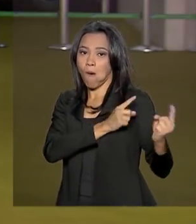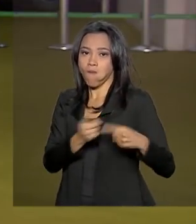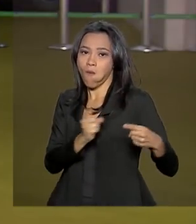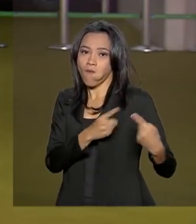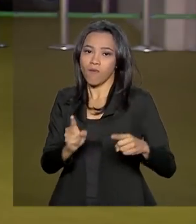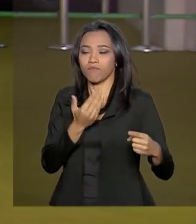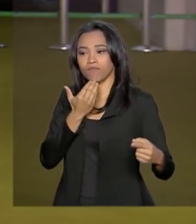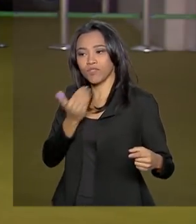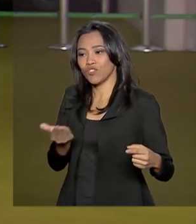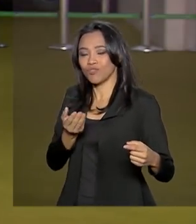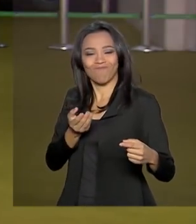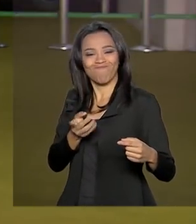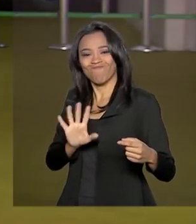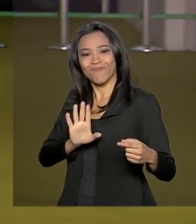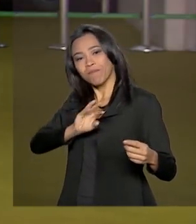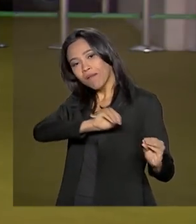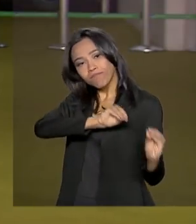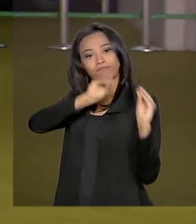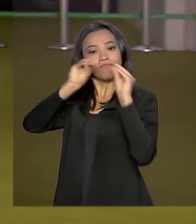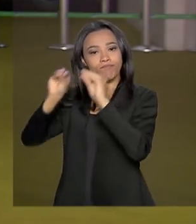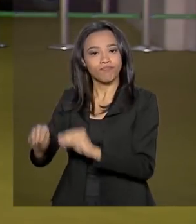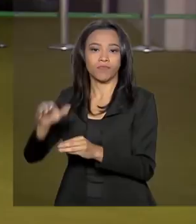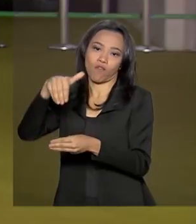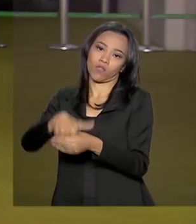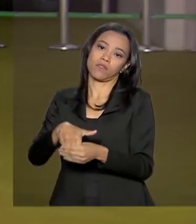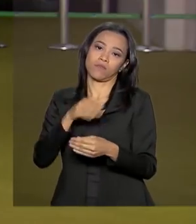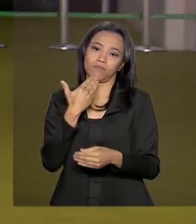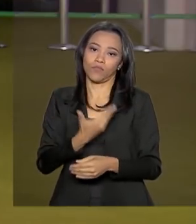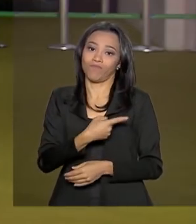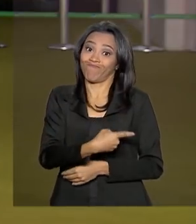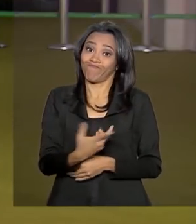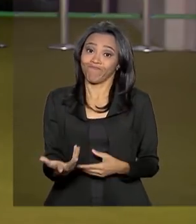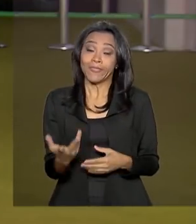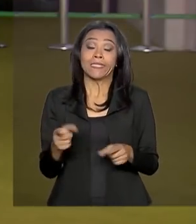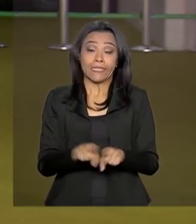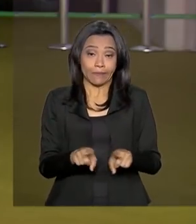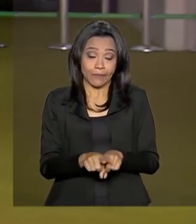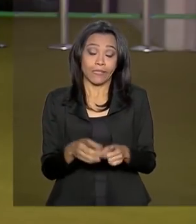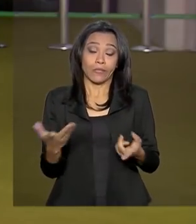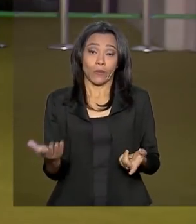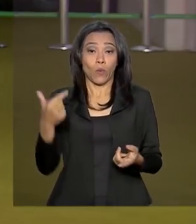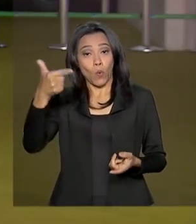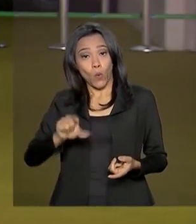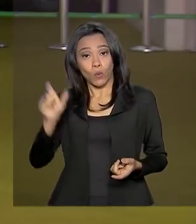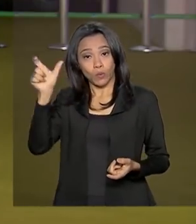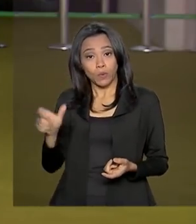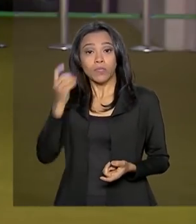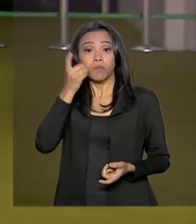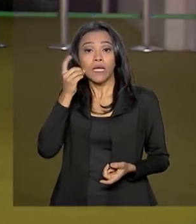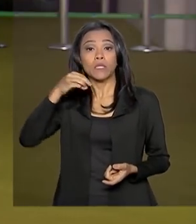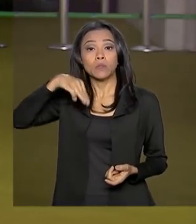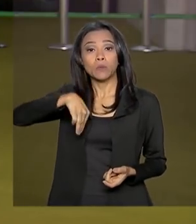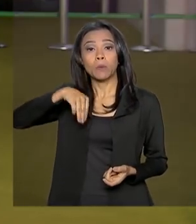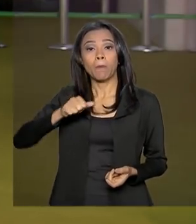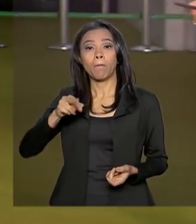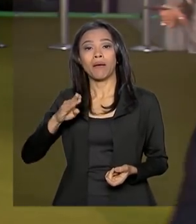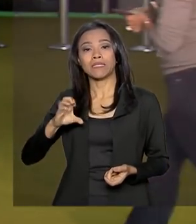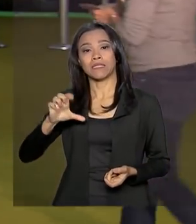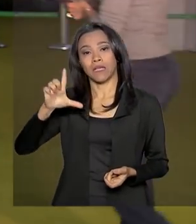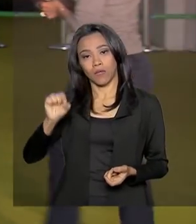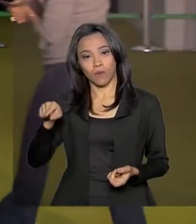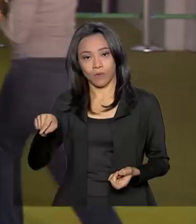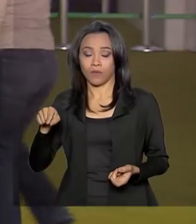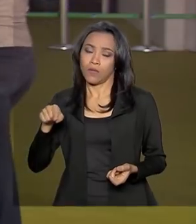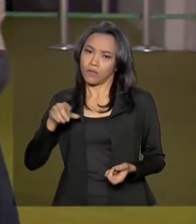adiamento da votação. Segundo o presidente da comissão, o deputado Marcelo Ramos, a expectativa é de que aconteça um